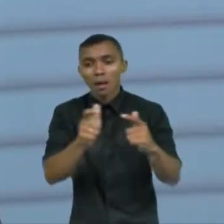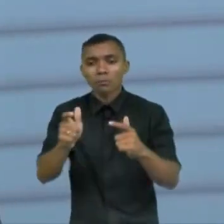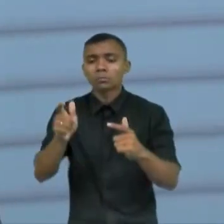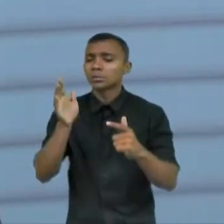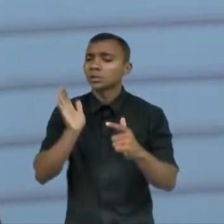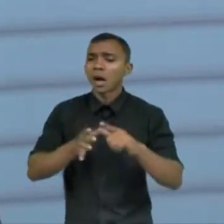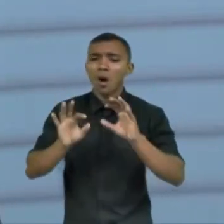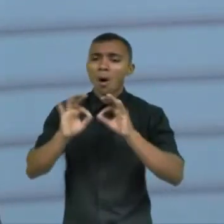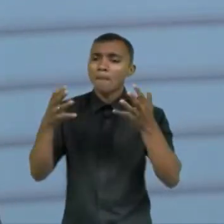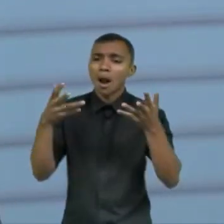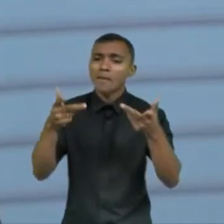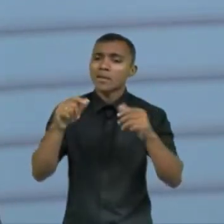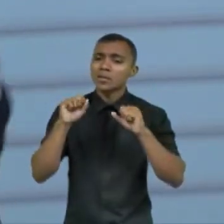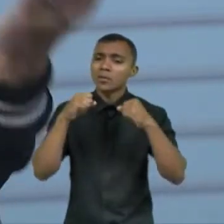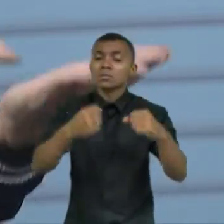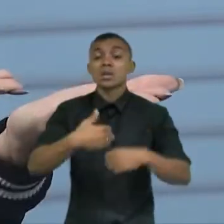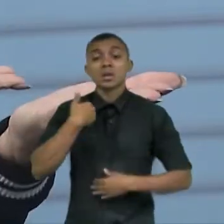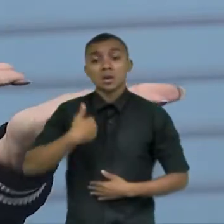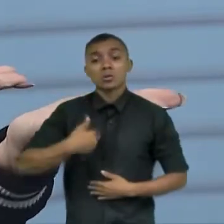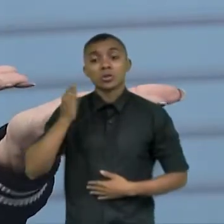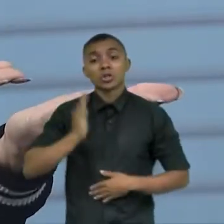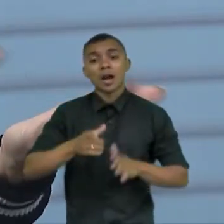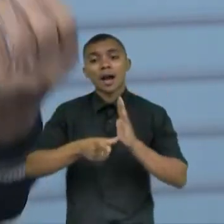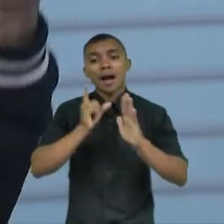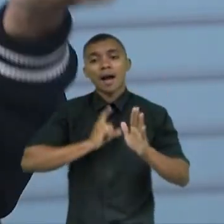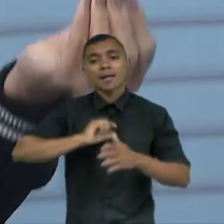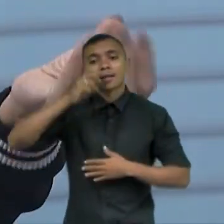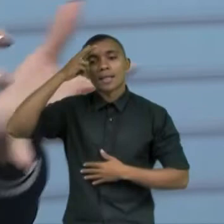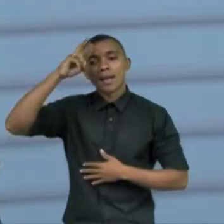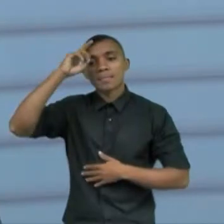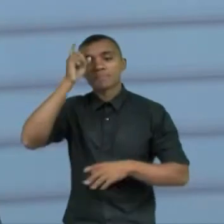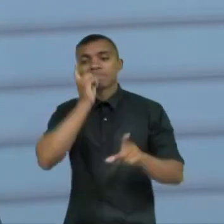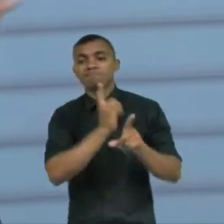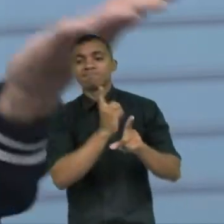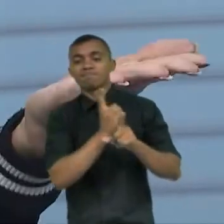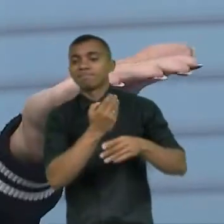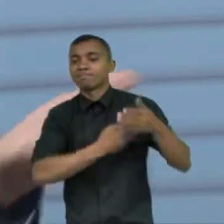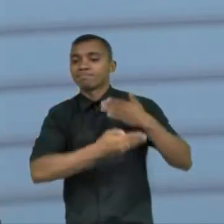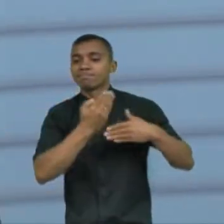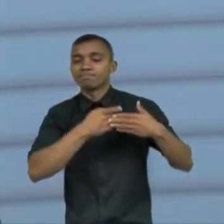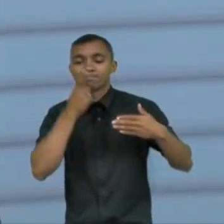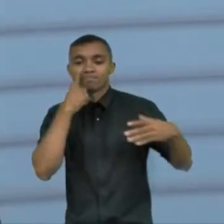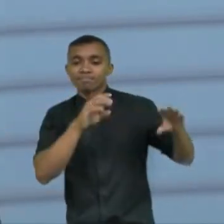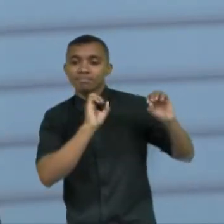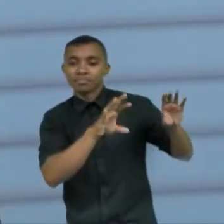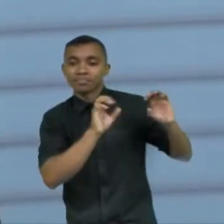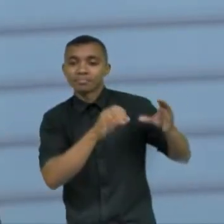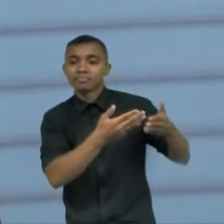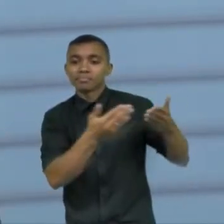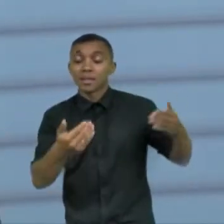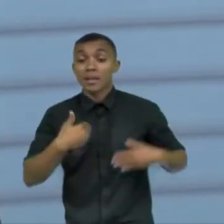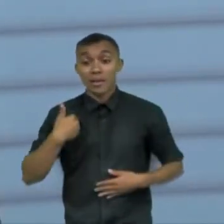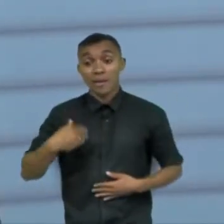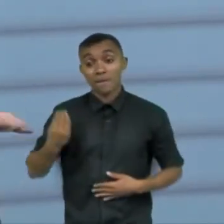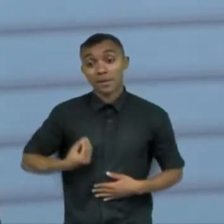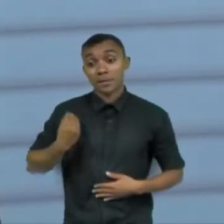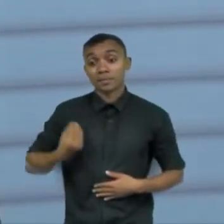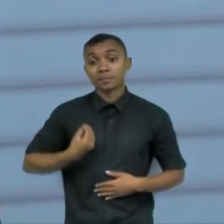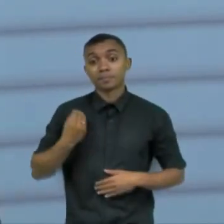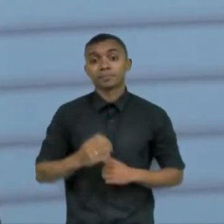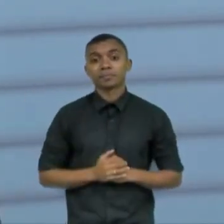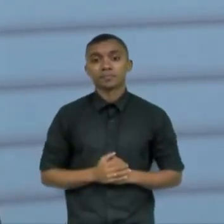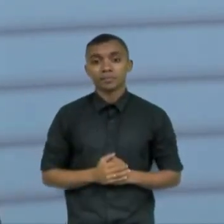sua parte eu fiz a minha parte naquele dia que nos encontramos e acabei plantando uma semente estou hoje aqui que maravilha